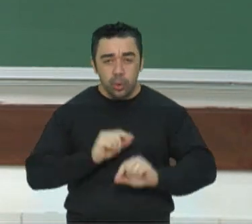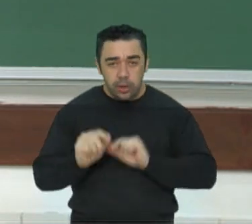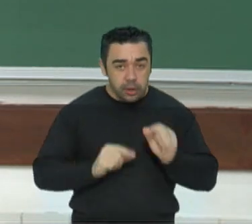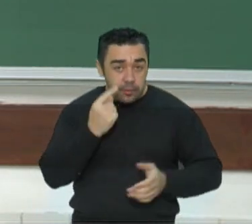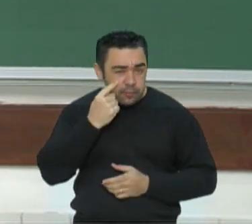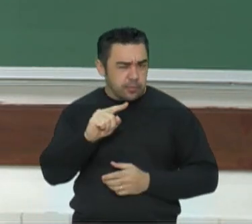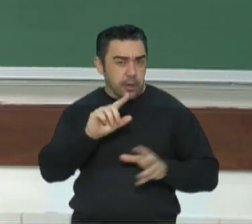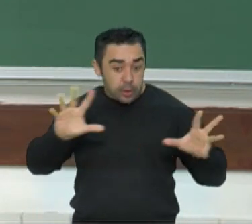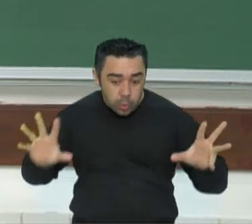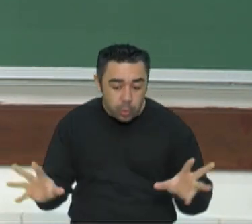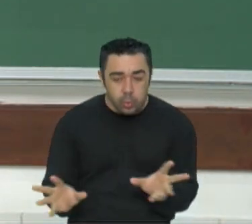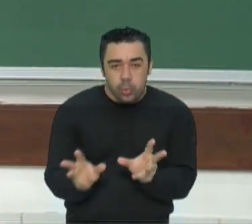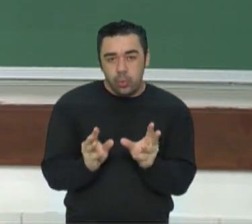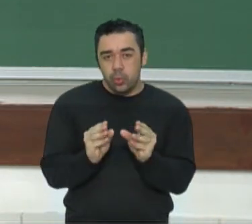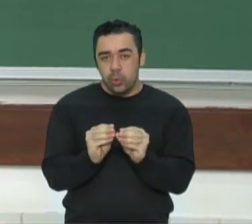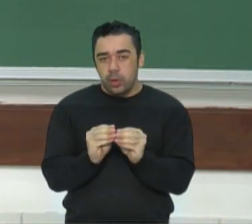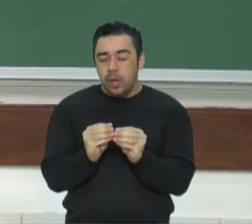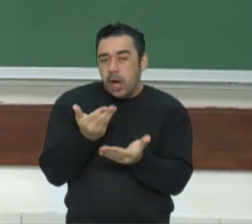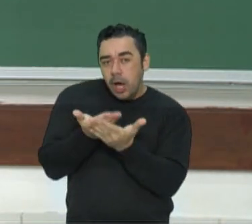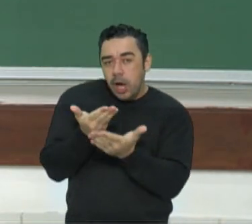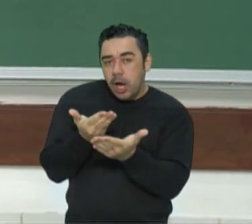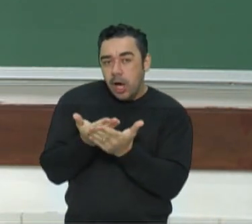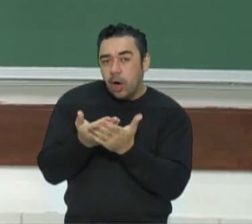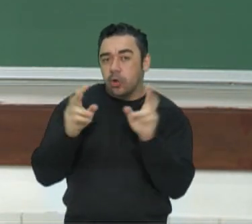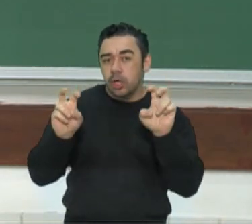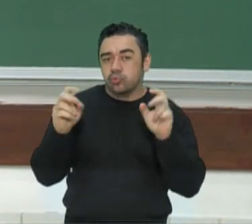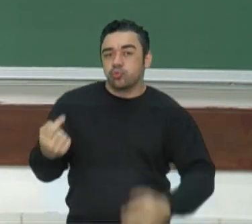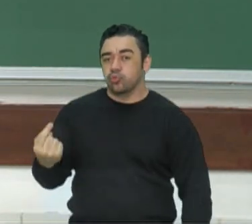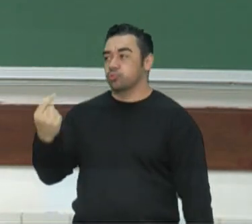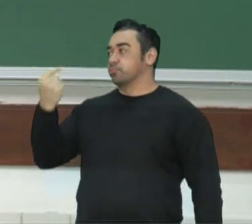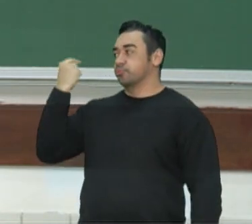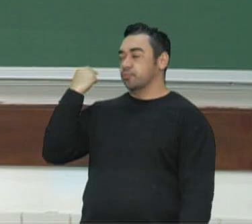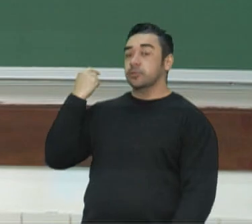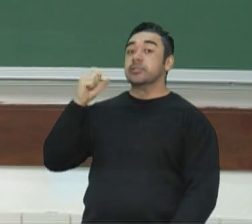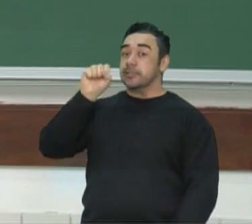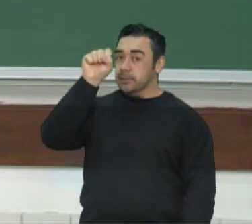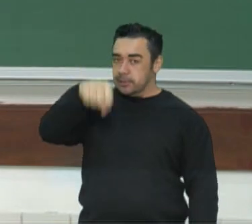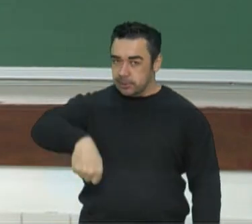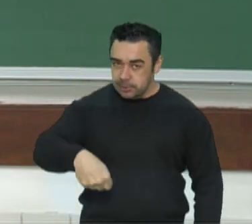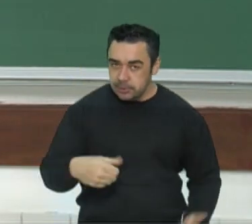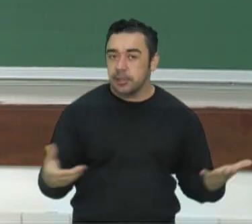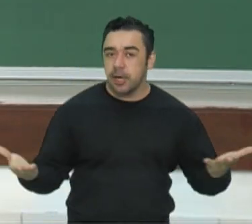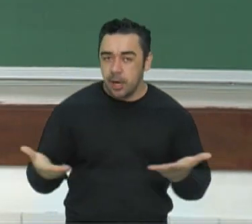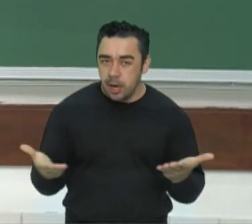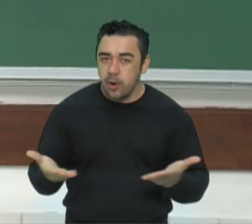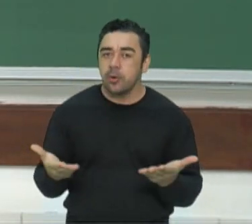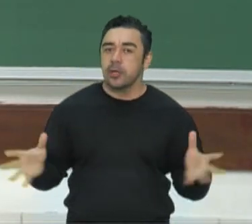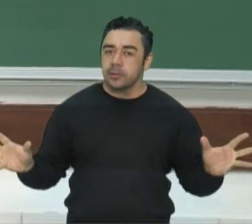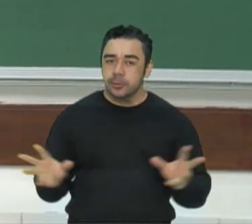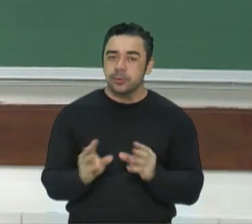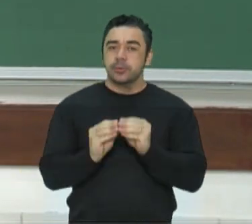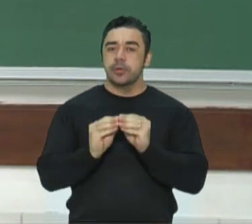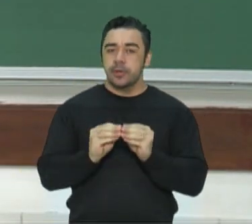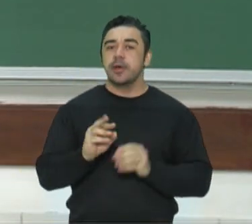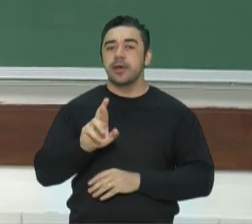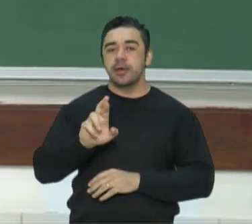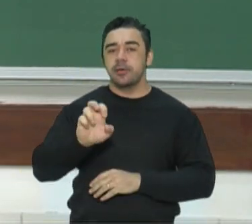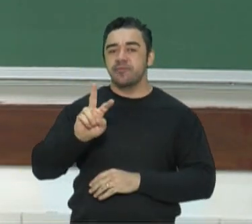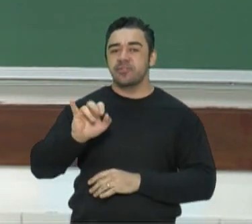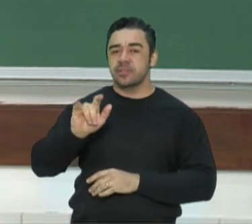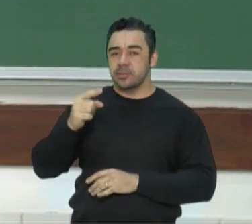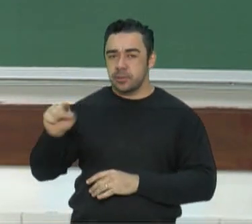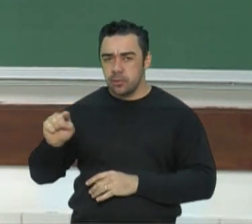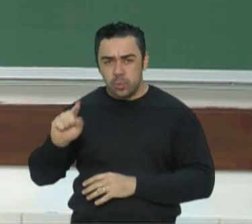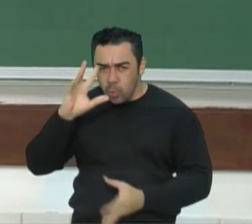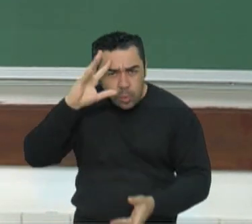retomar assuntos. Sim, revisão, sua segunda chance. Não entendeu